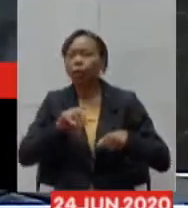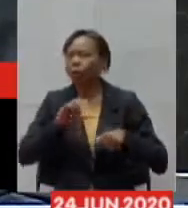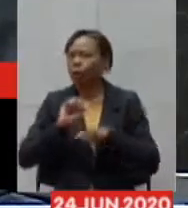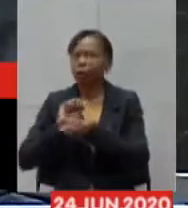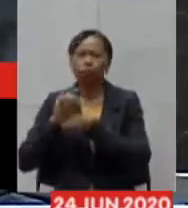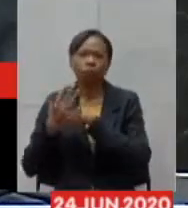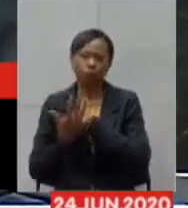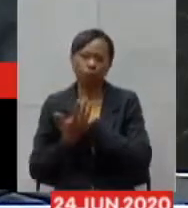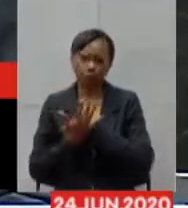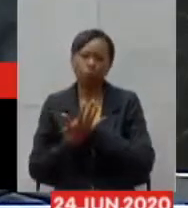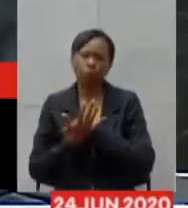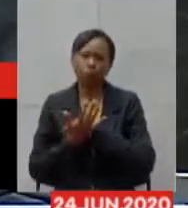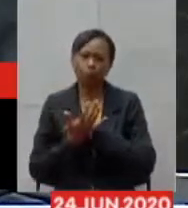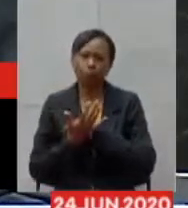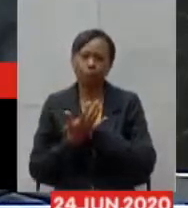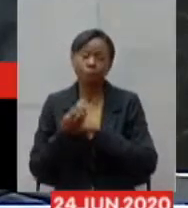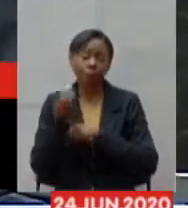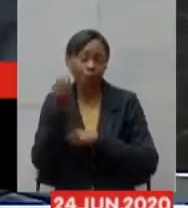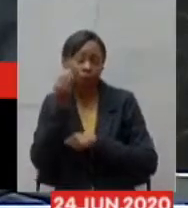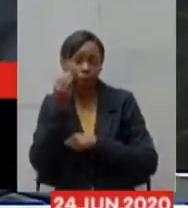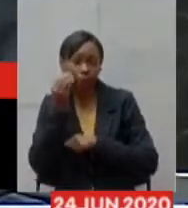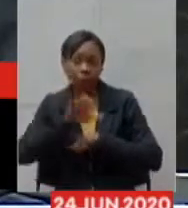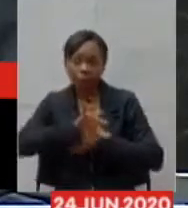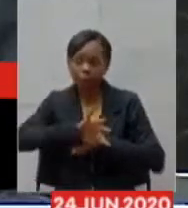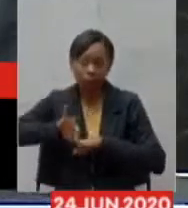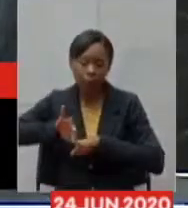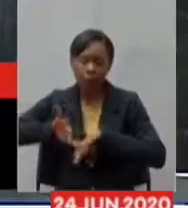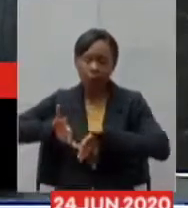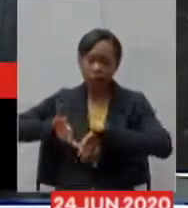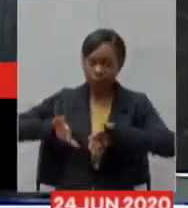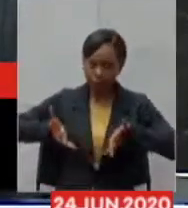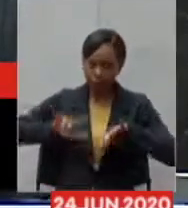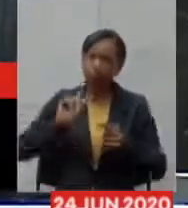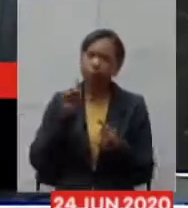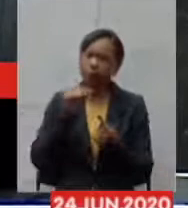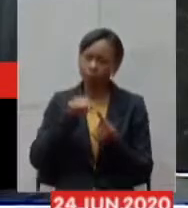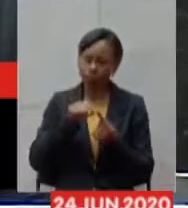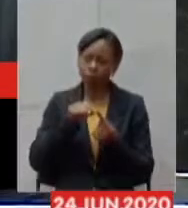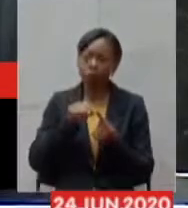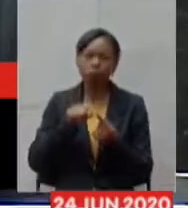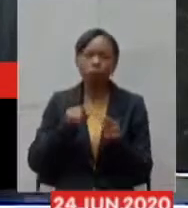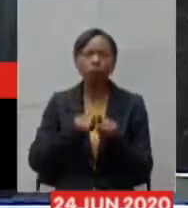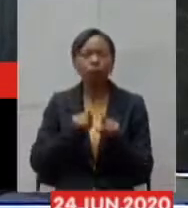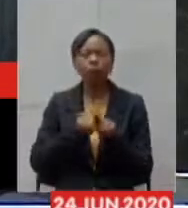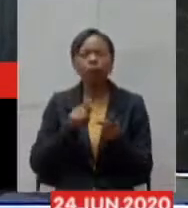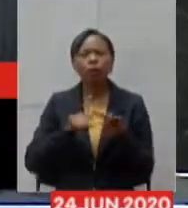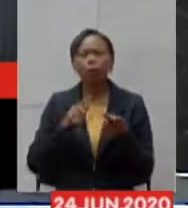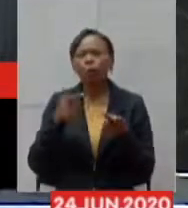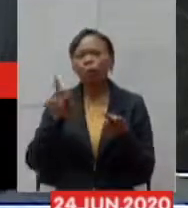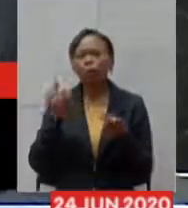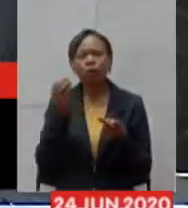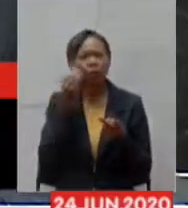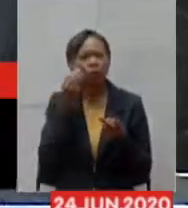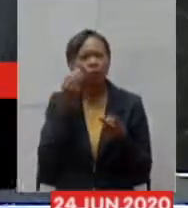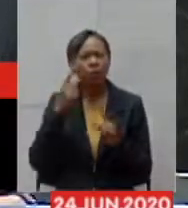e intrahospitalar essa testagem ela tem objetivo além disso existe uma outra testagem que é a testagem para